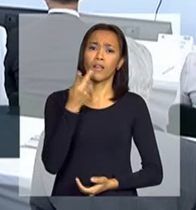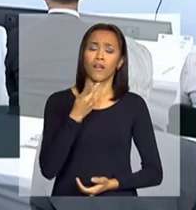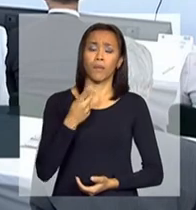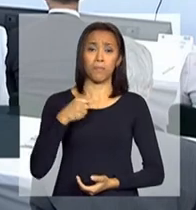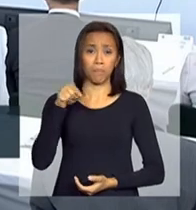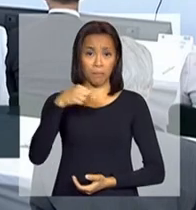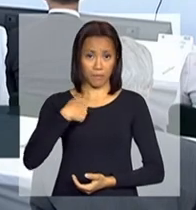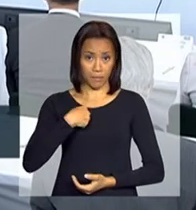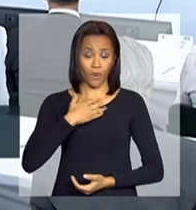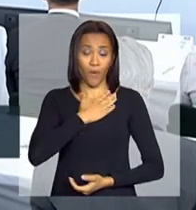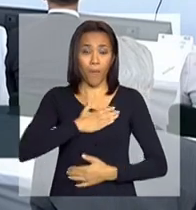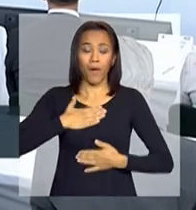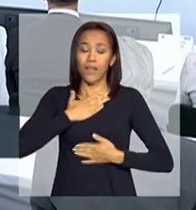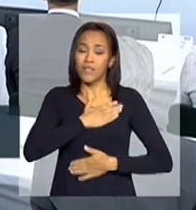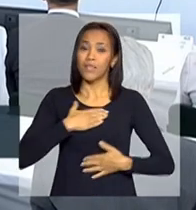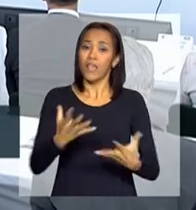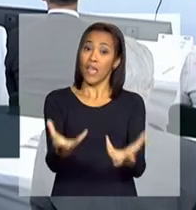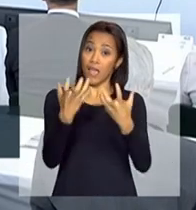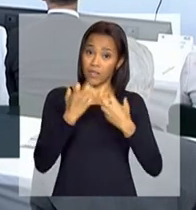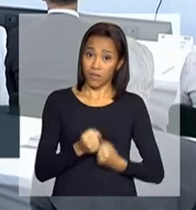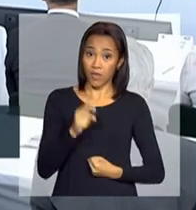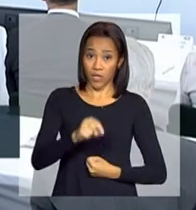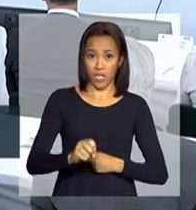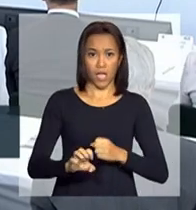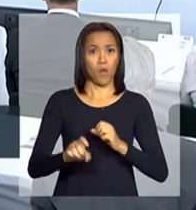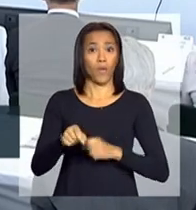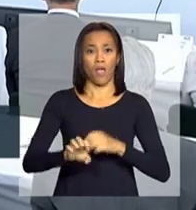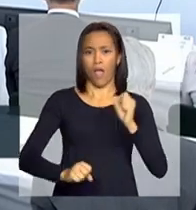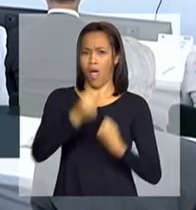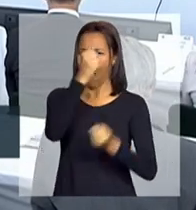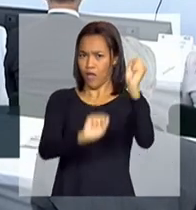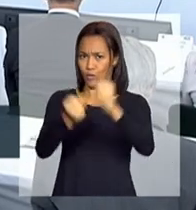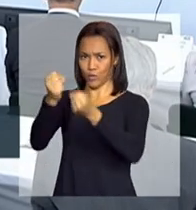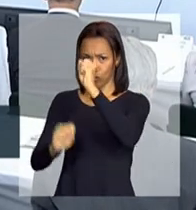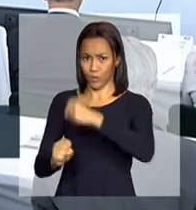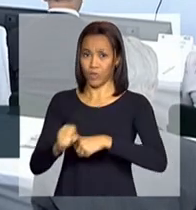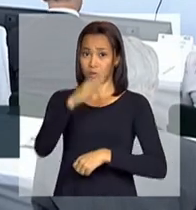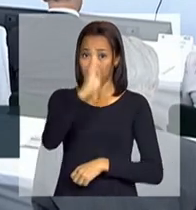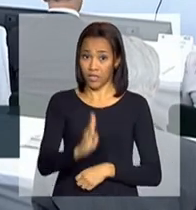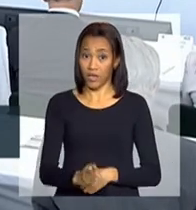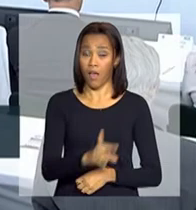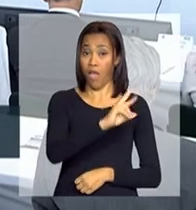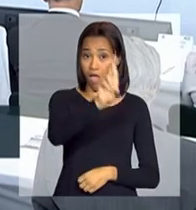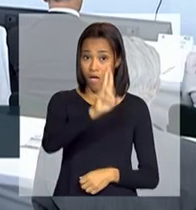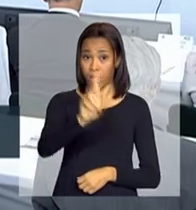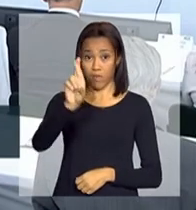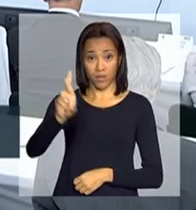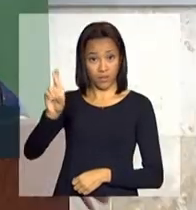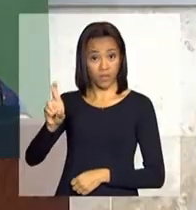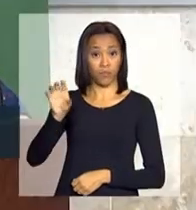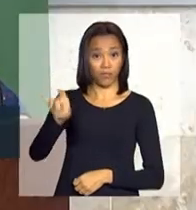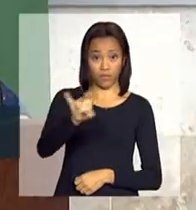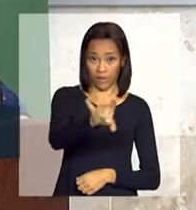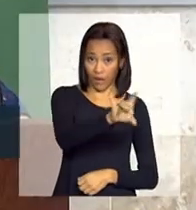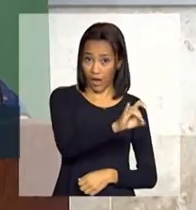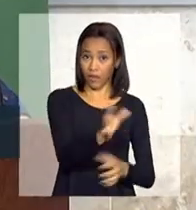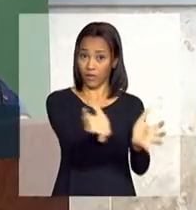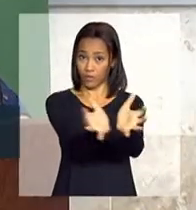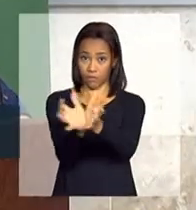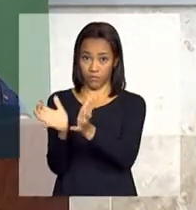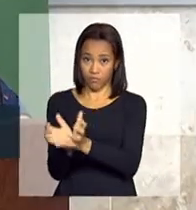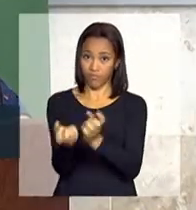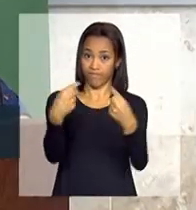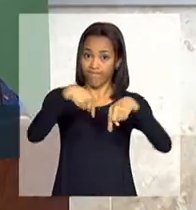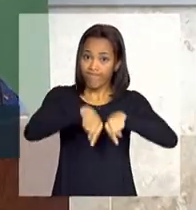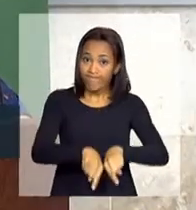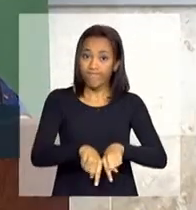hoje é um prazer receber aqui a indústria brasileira, representada pela sua instituição líder, a CNI.